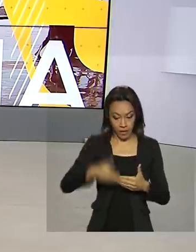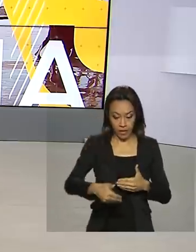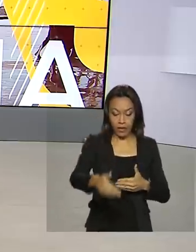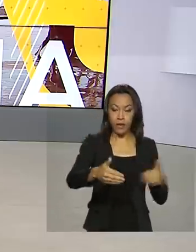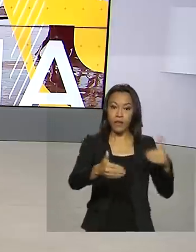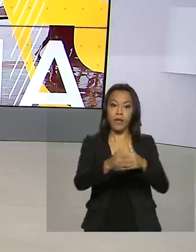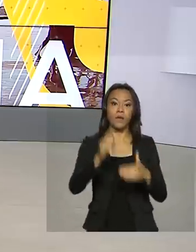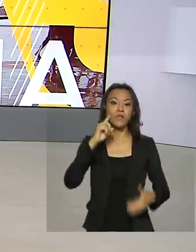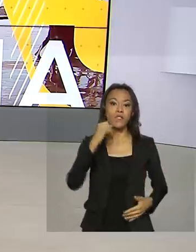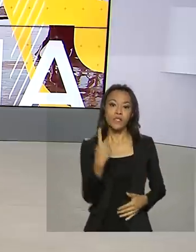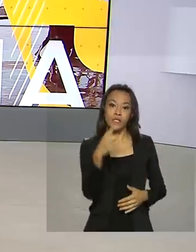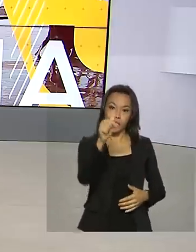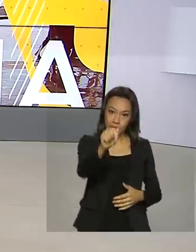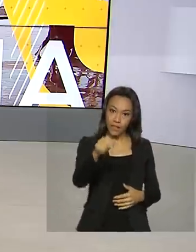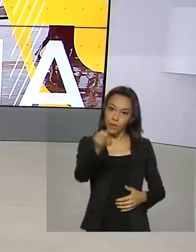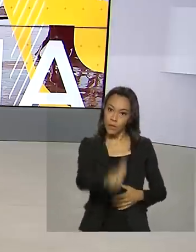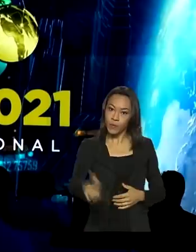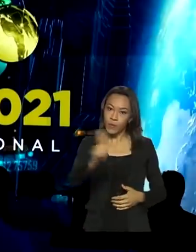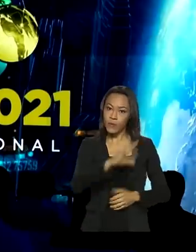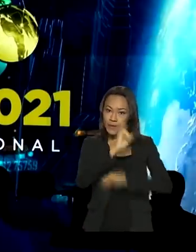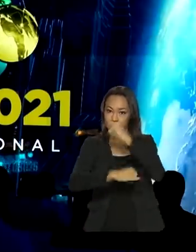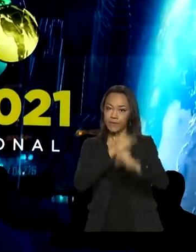aplicações da internet na sociedade.